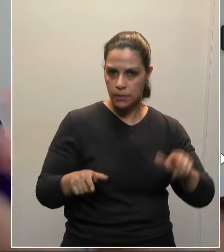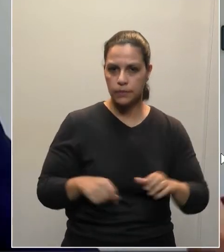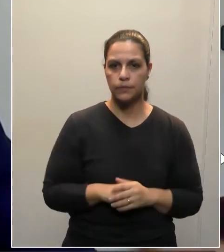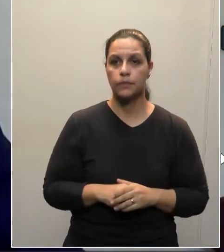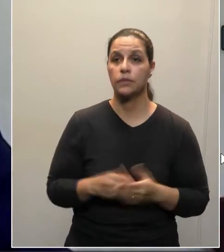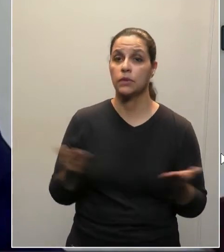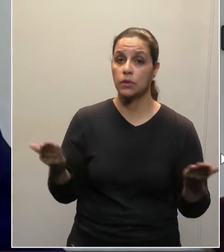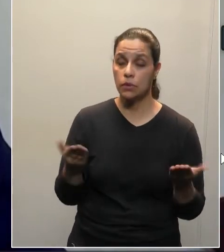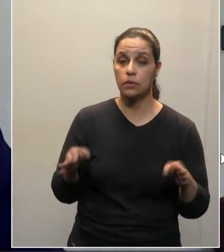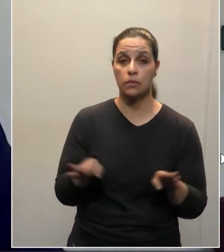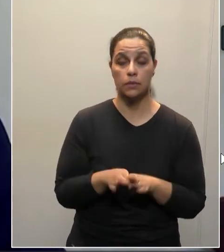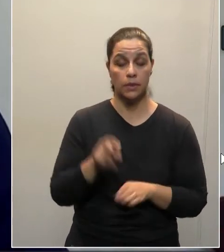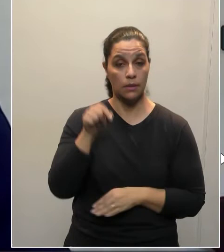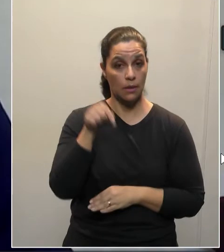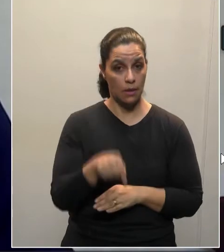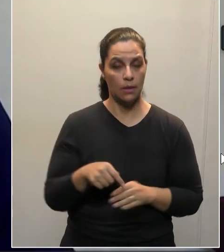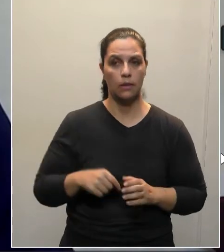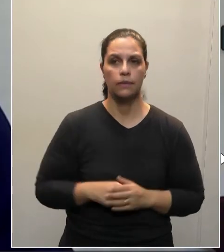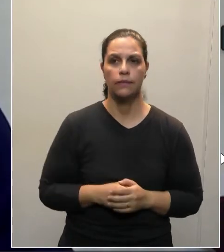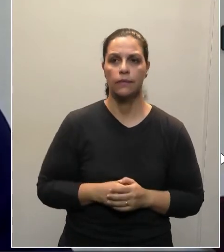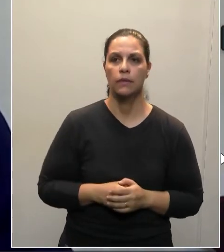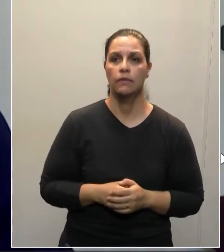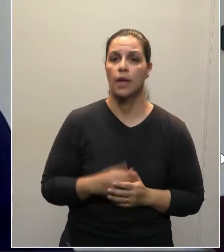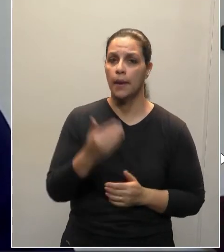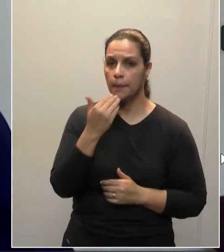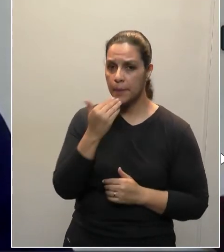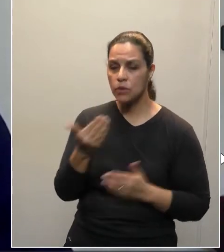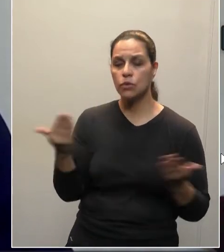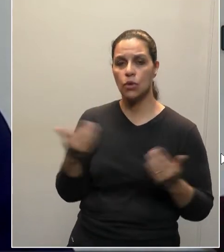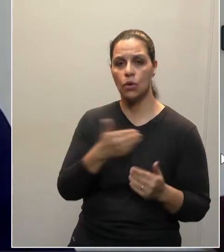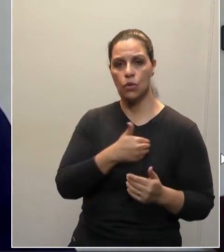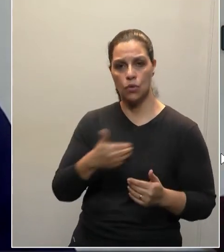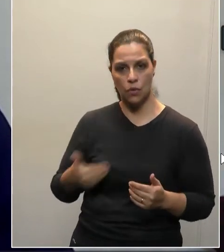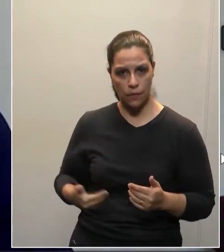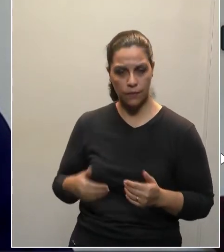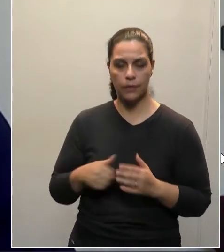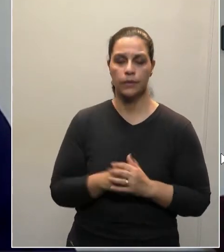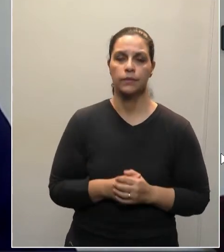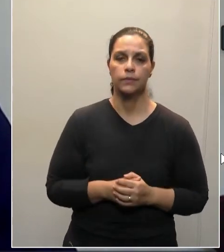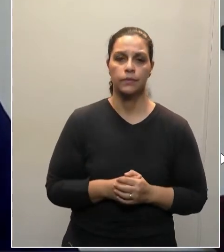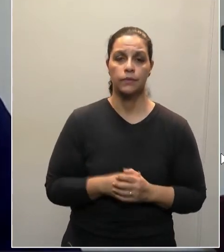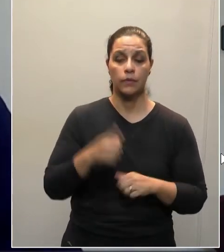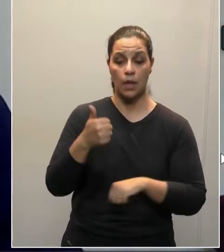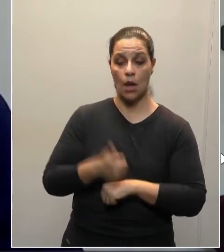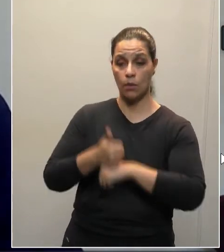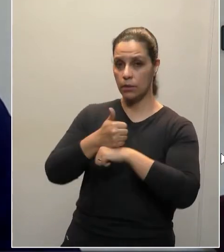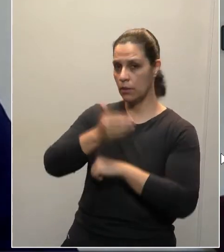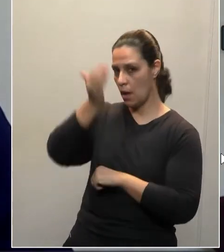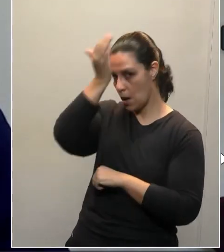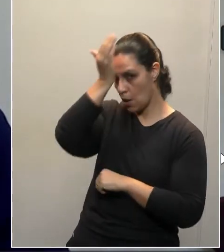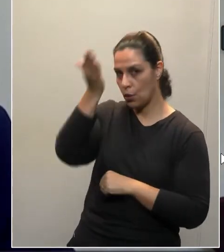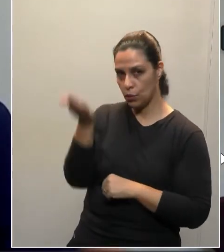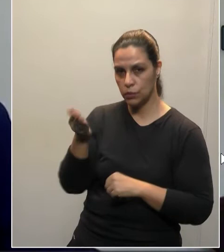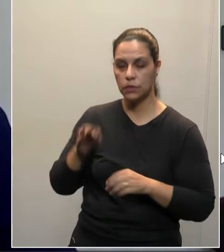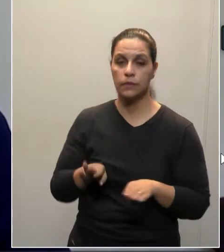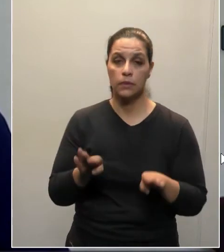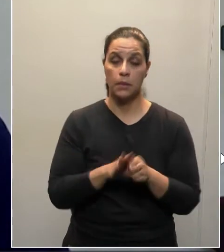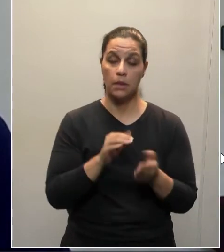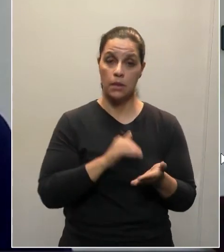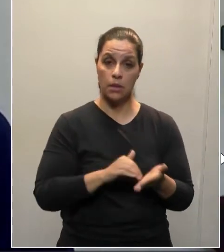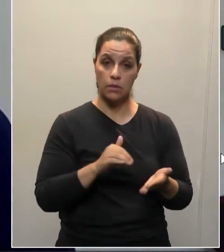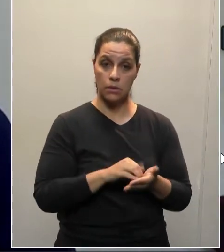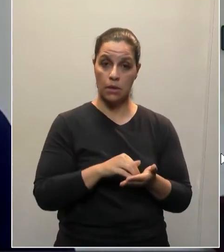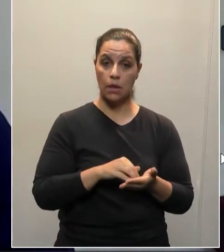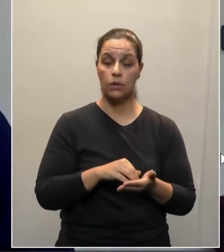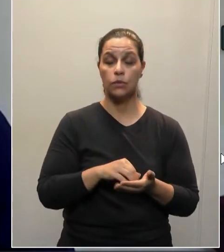E, mais uma vez, eu quero aqui fazer um apelo ao governador, ao líder do governo e ao secretário de